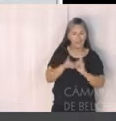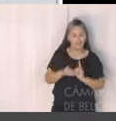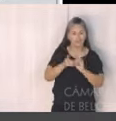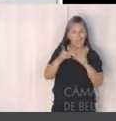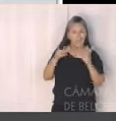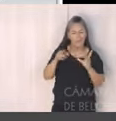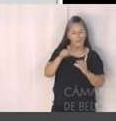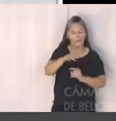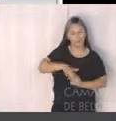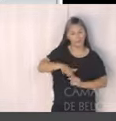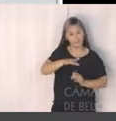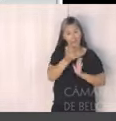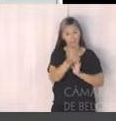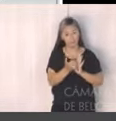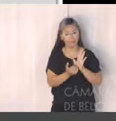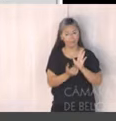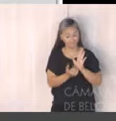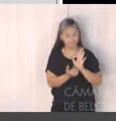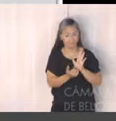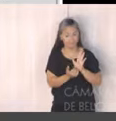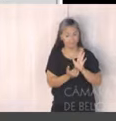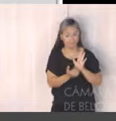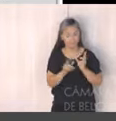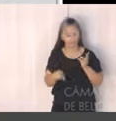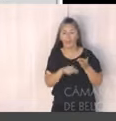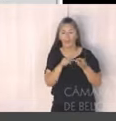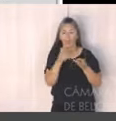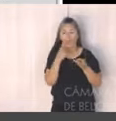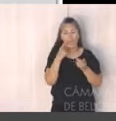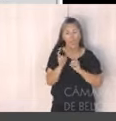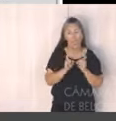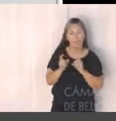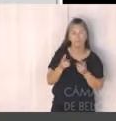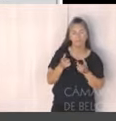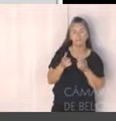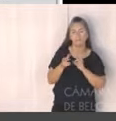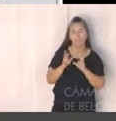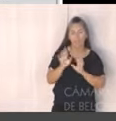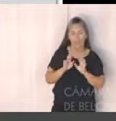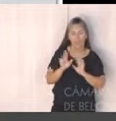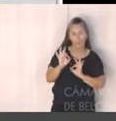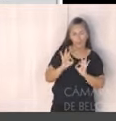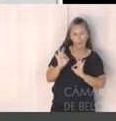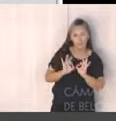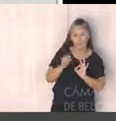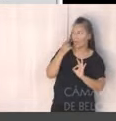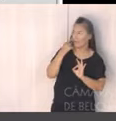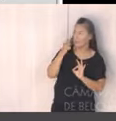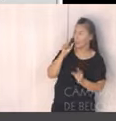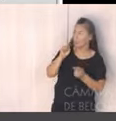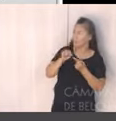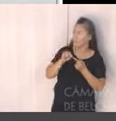serviço de licenciamento urbano, regularização urbanística de assentamentos informais de interesse social e